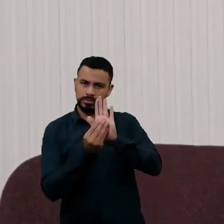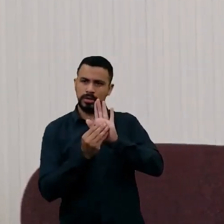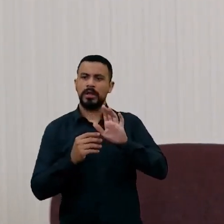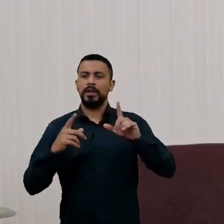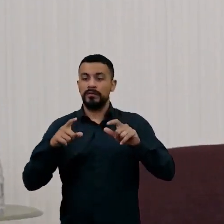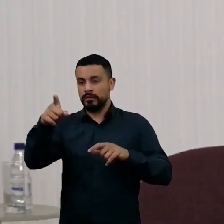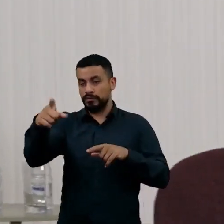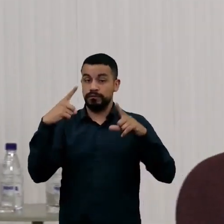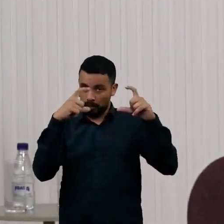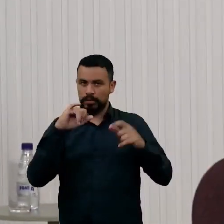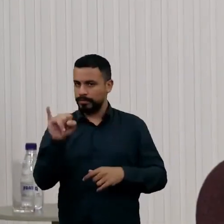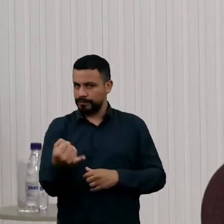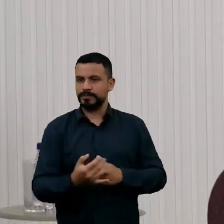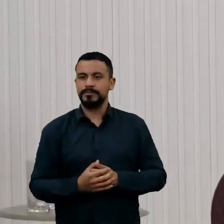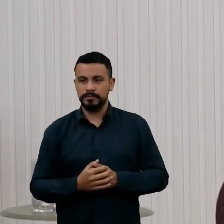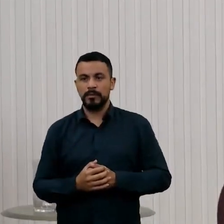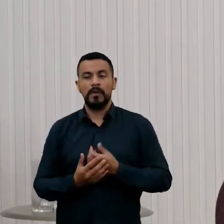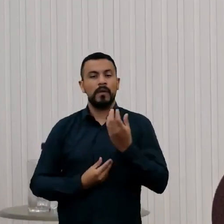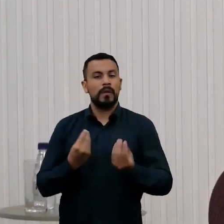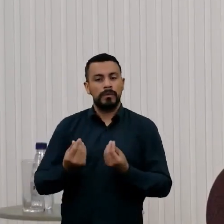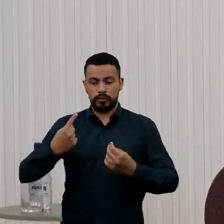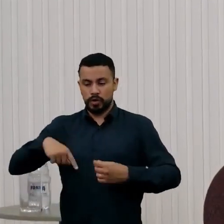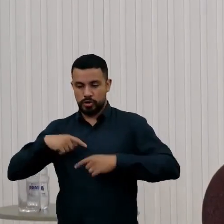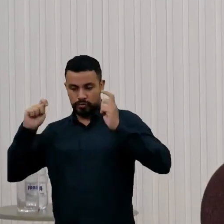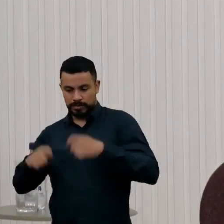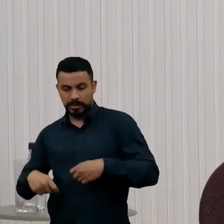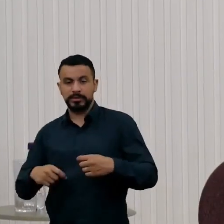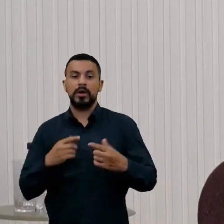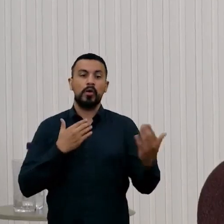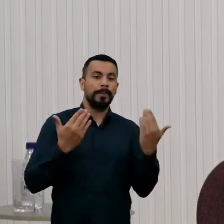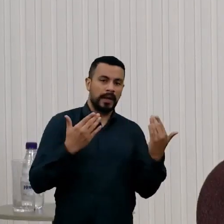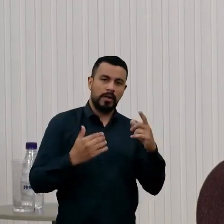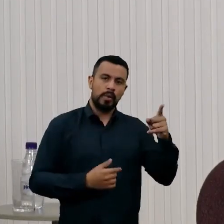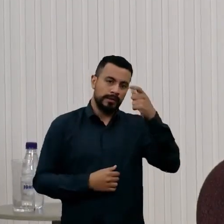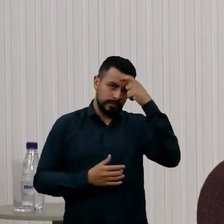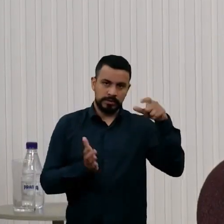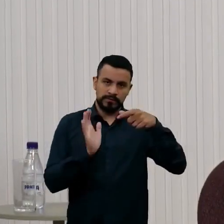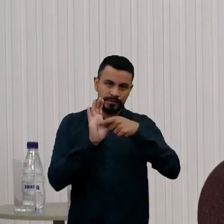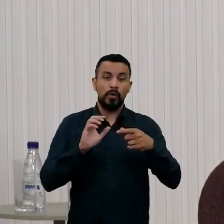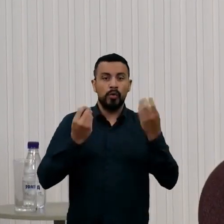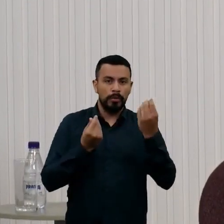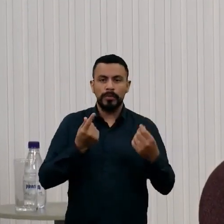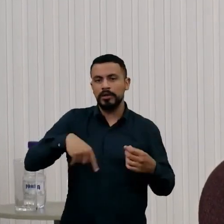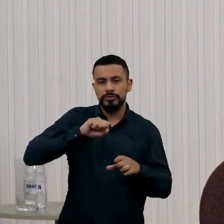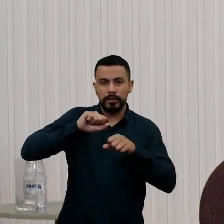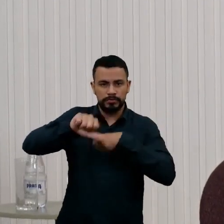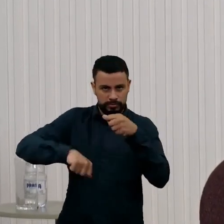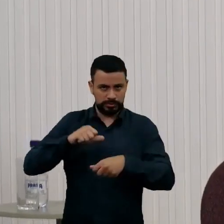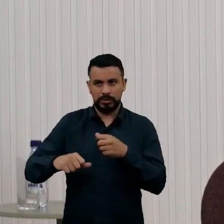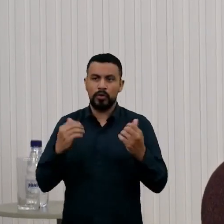artificial. Como é nós podemos ajudar? E isso é uma consideração extremamente importante antes de entrar nesse tópico,